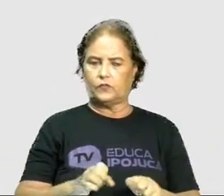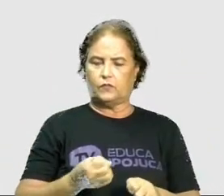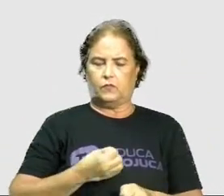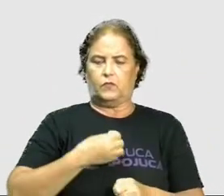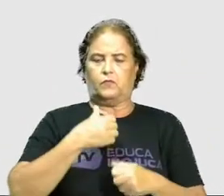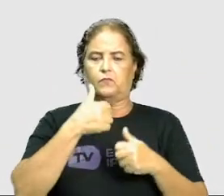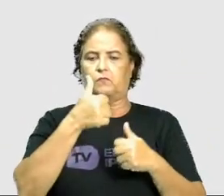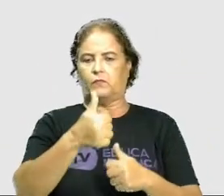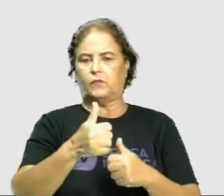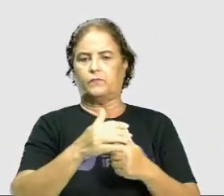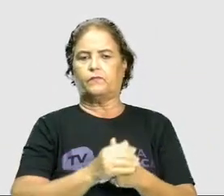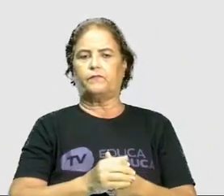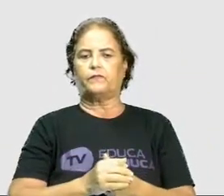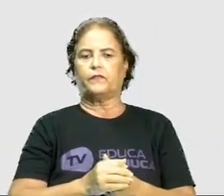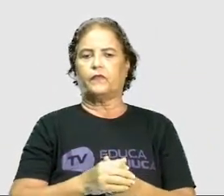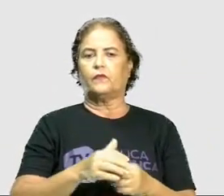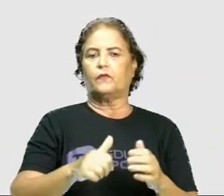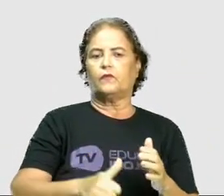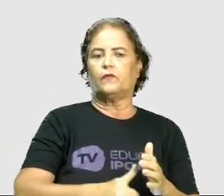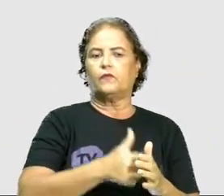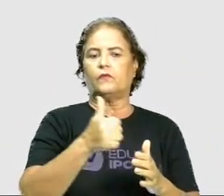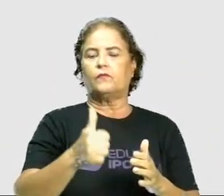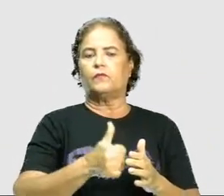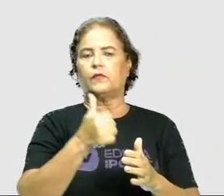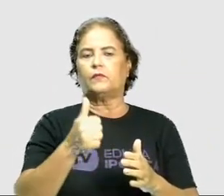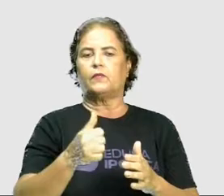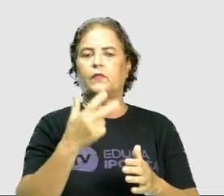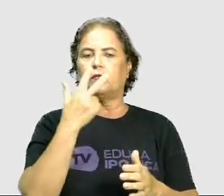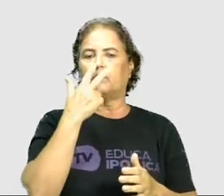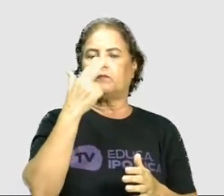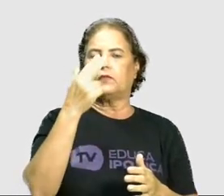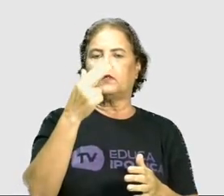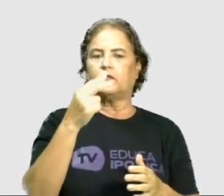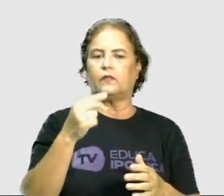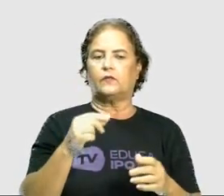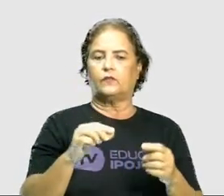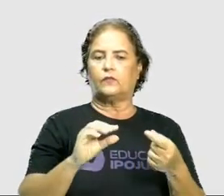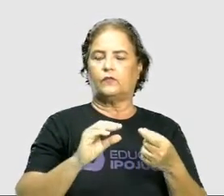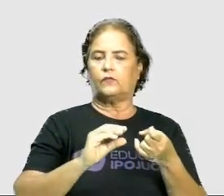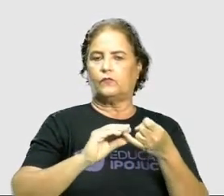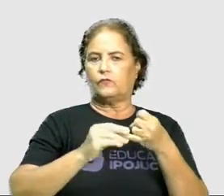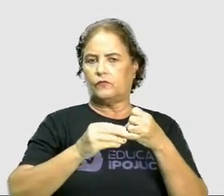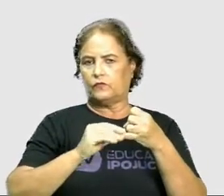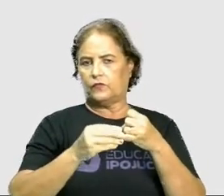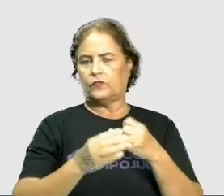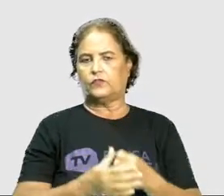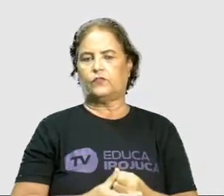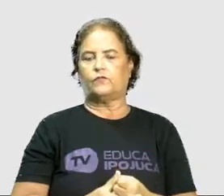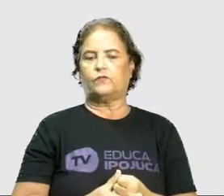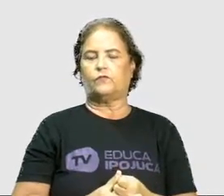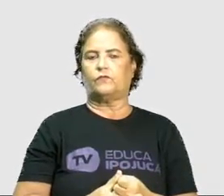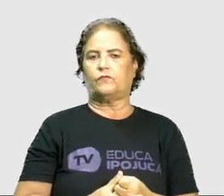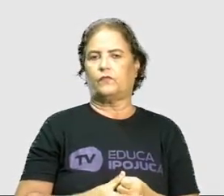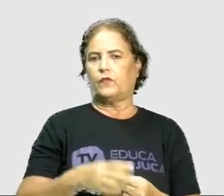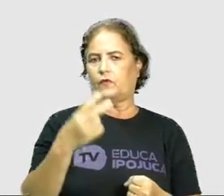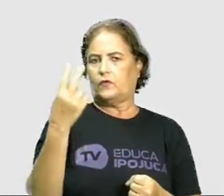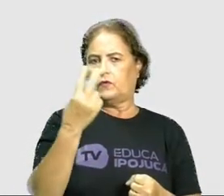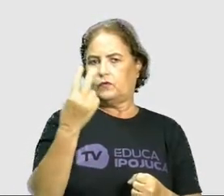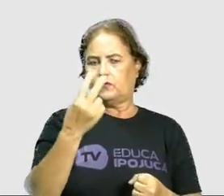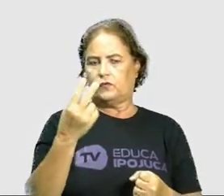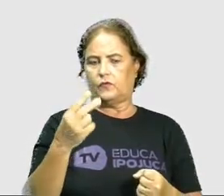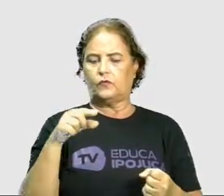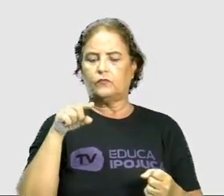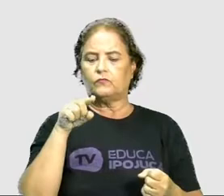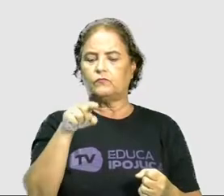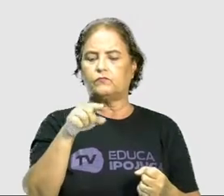O primeiro, que representa um carocinho de feijão, o segundo, um ponto, e o terceiro,